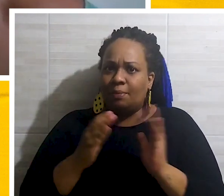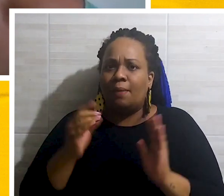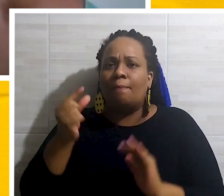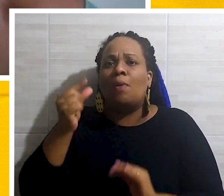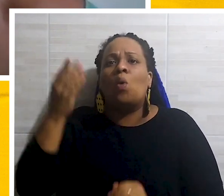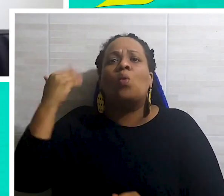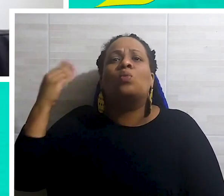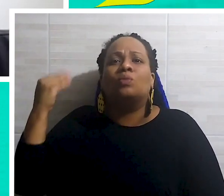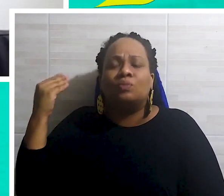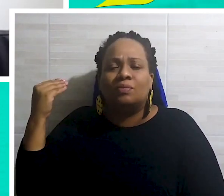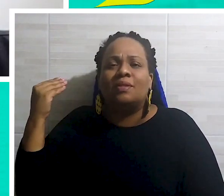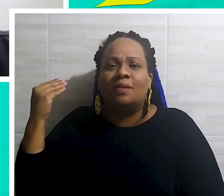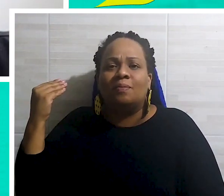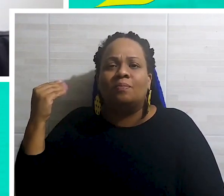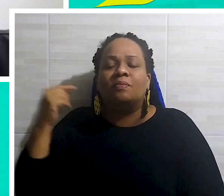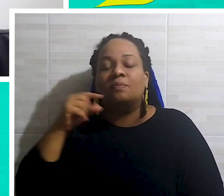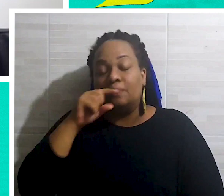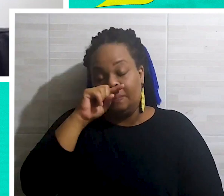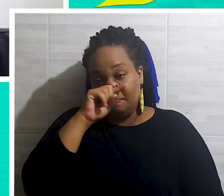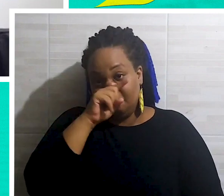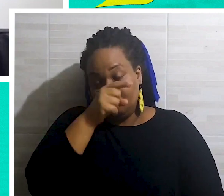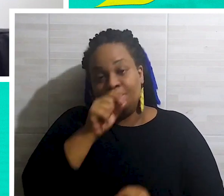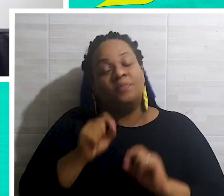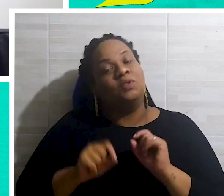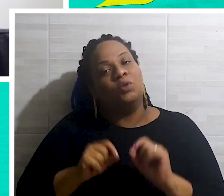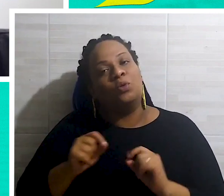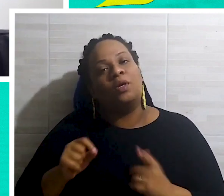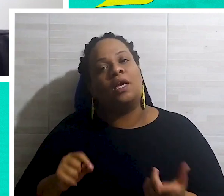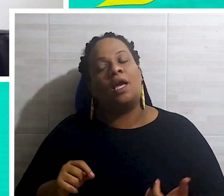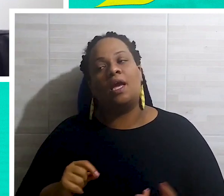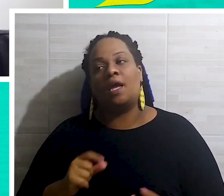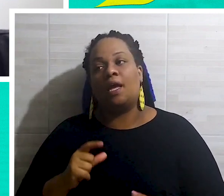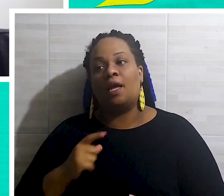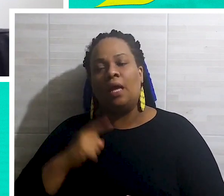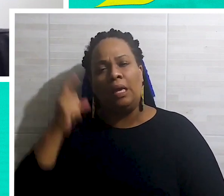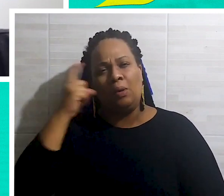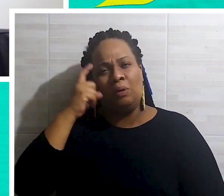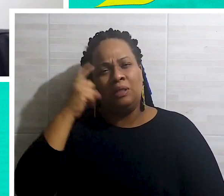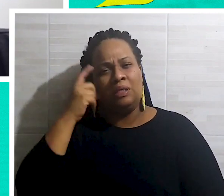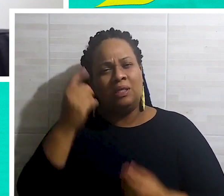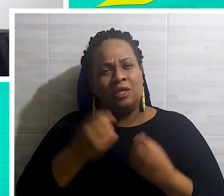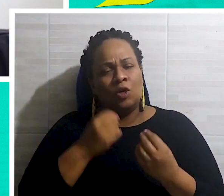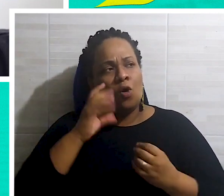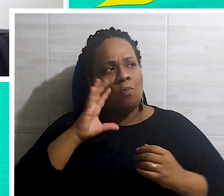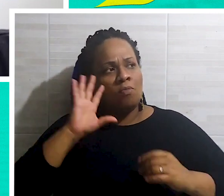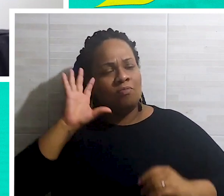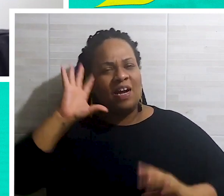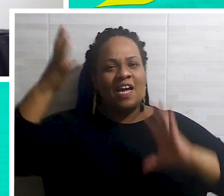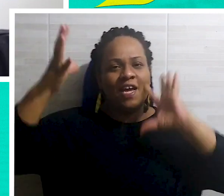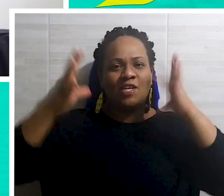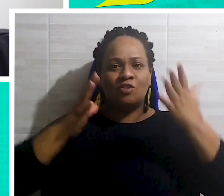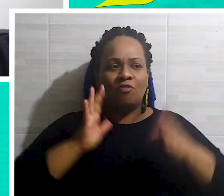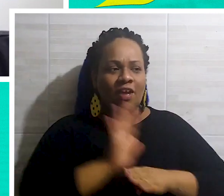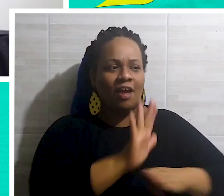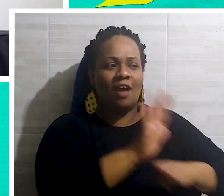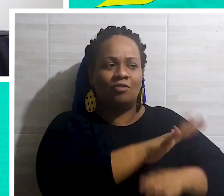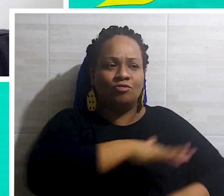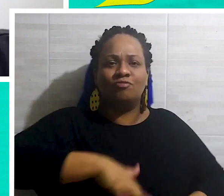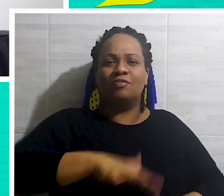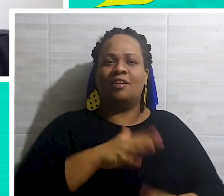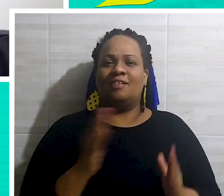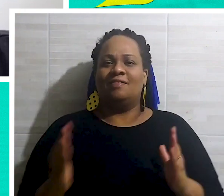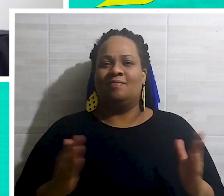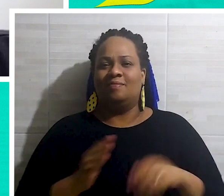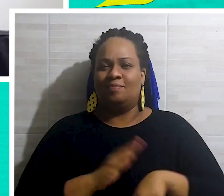a pandemia, mas há pouco tempo. E aí, assim, a gente... Eu pensava muito em como desenvolver alguma coisa que